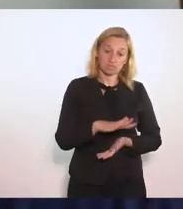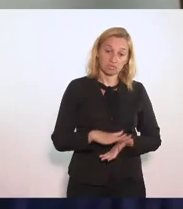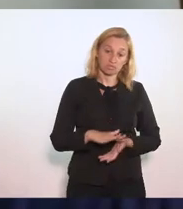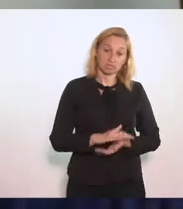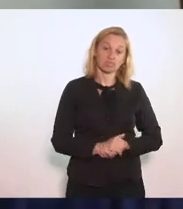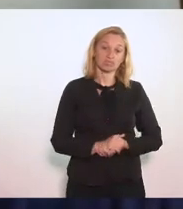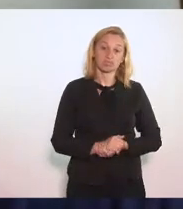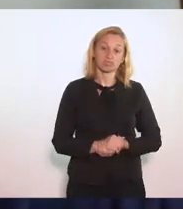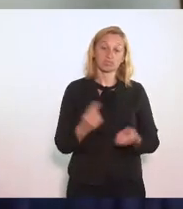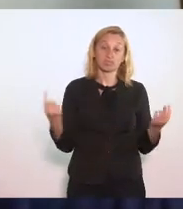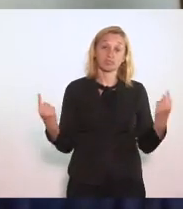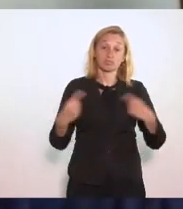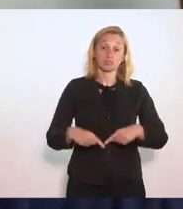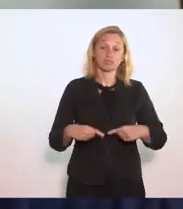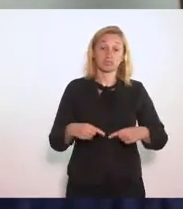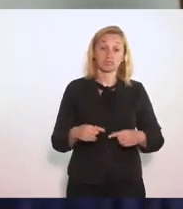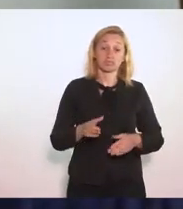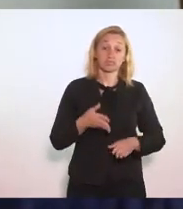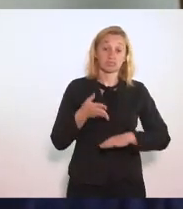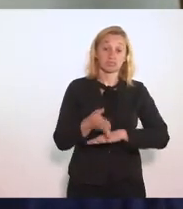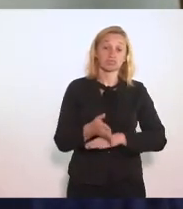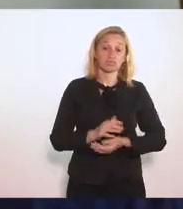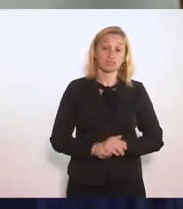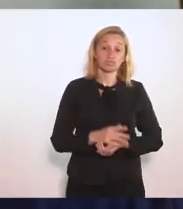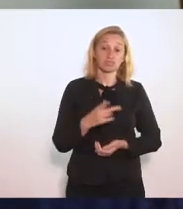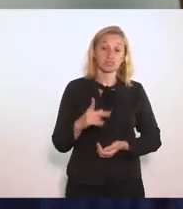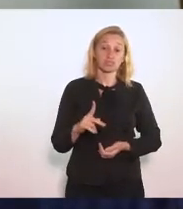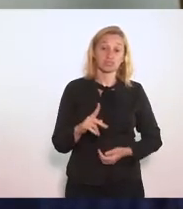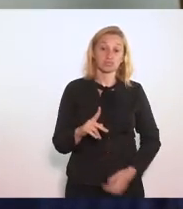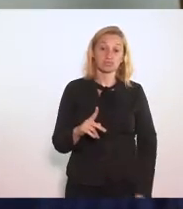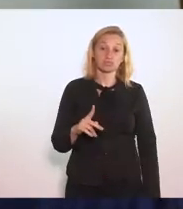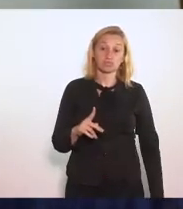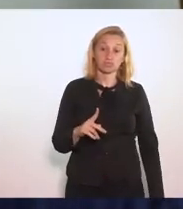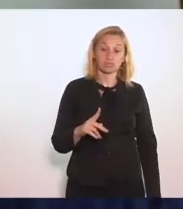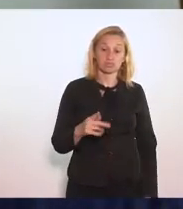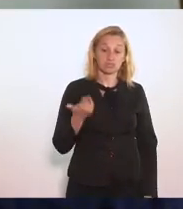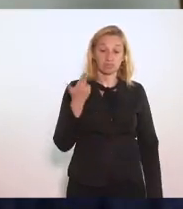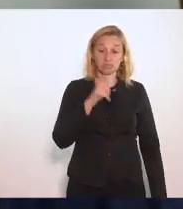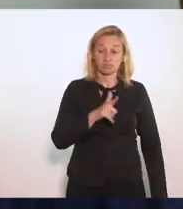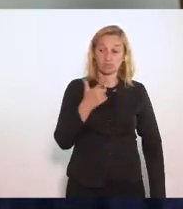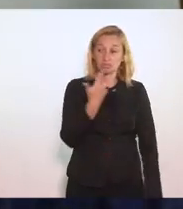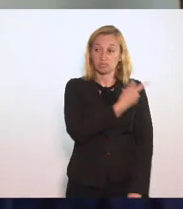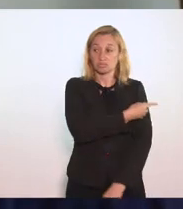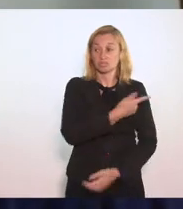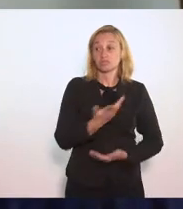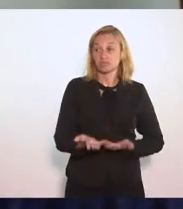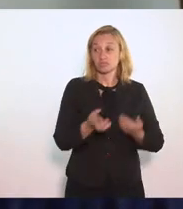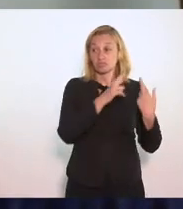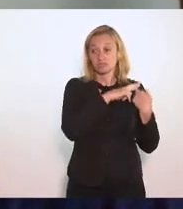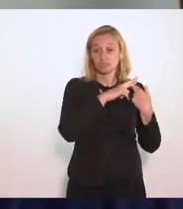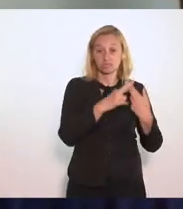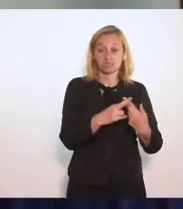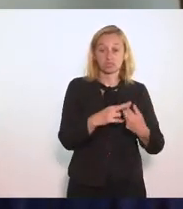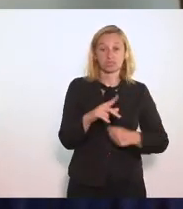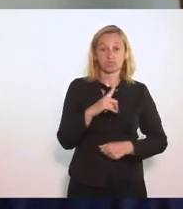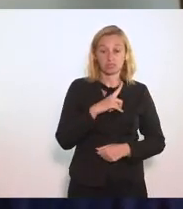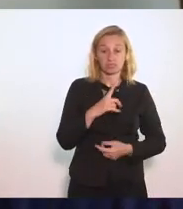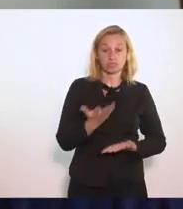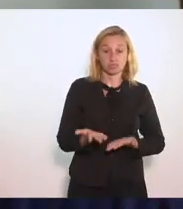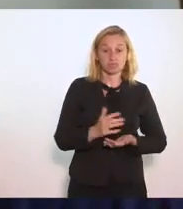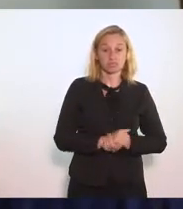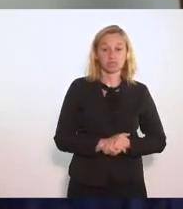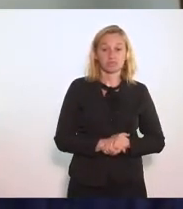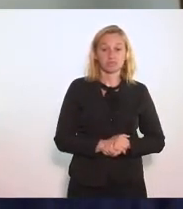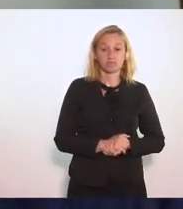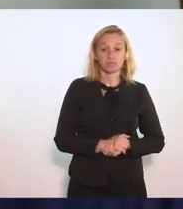disputando Para chegar À sua vez Se tem um responsável Por isso Que precisa